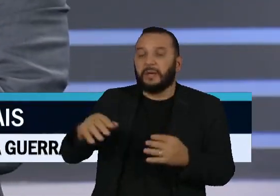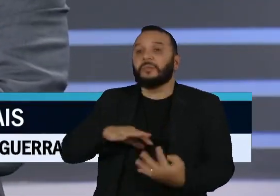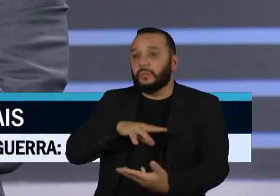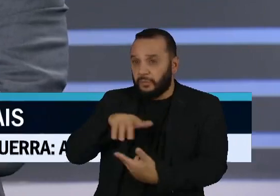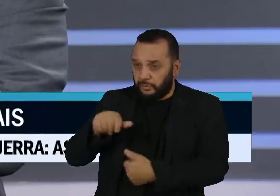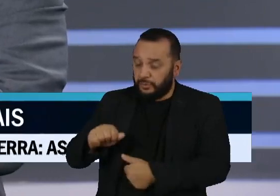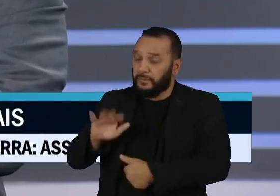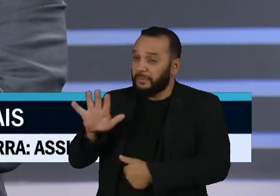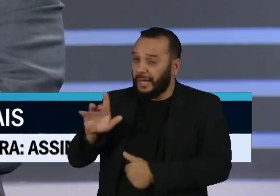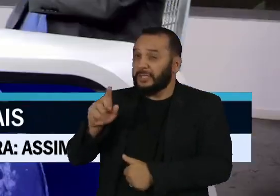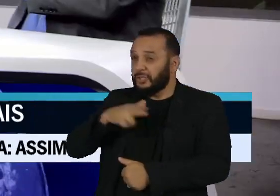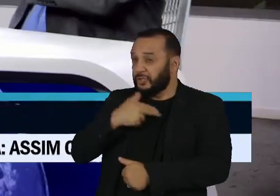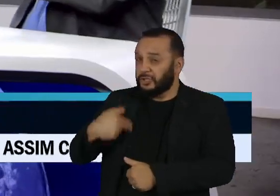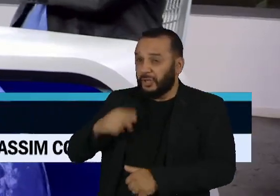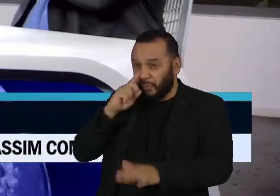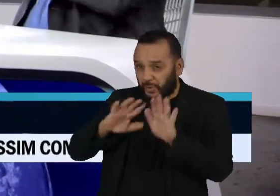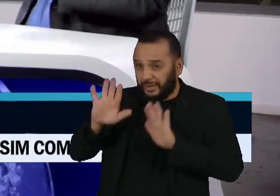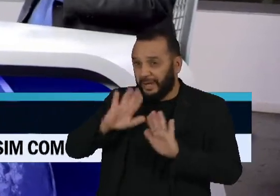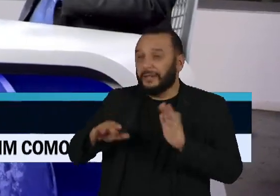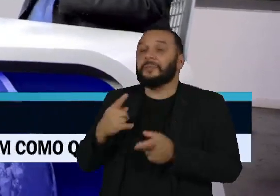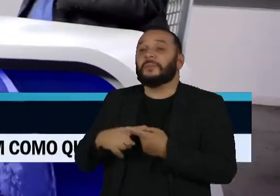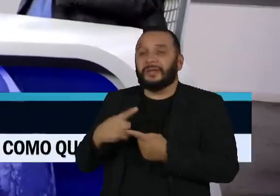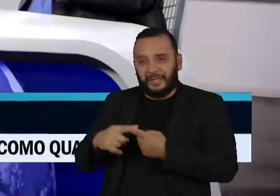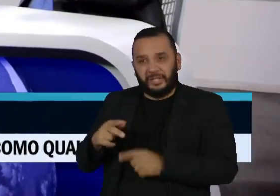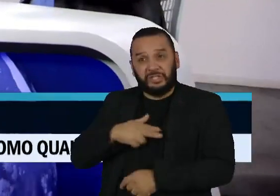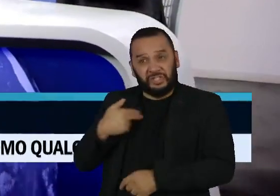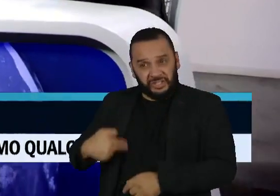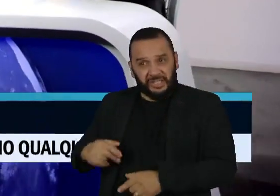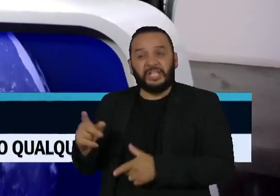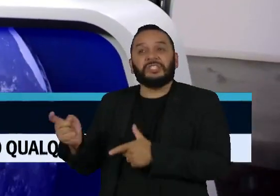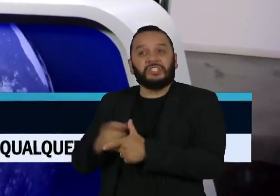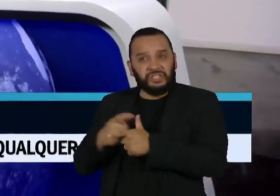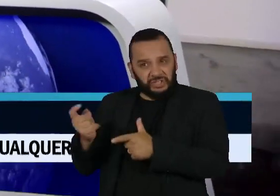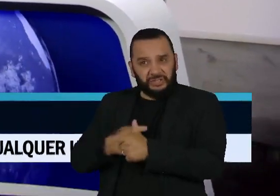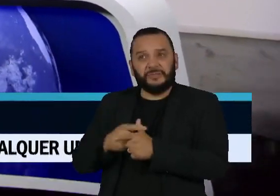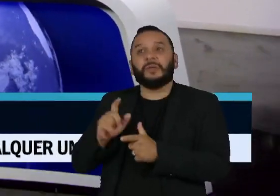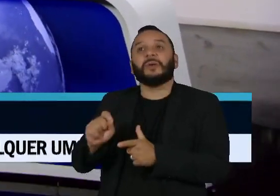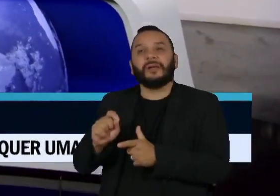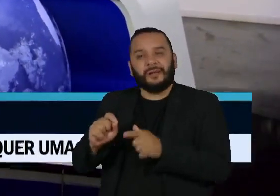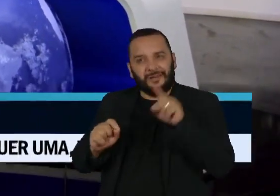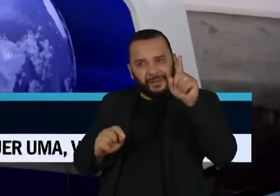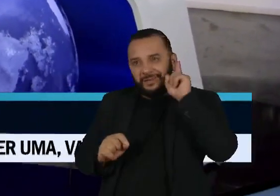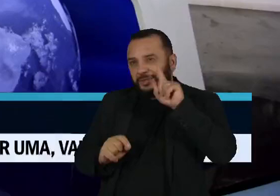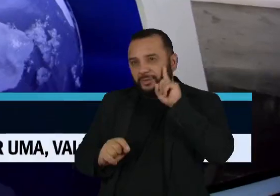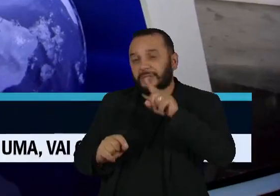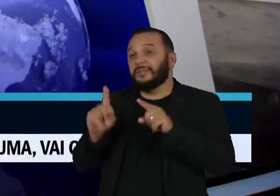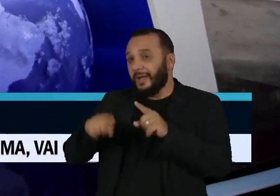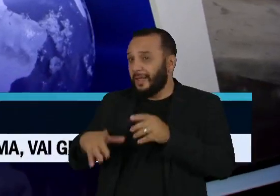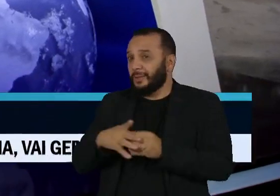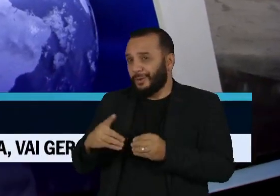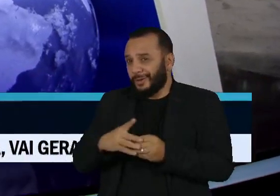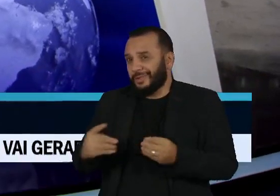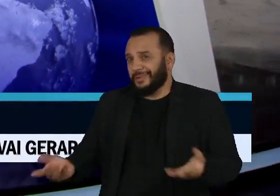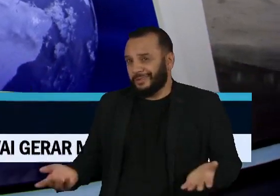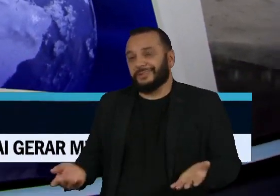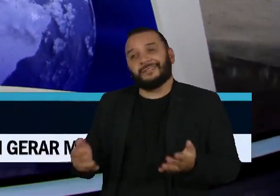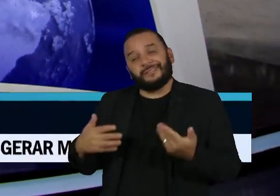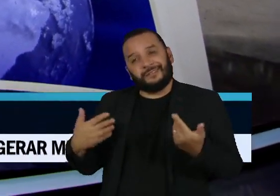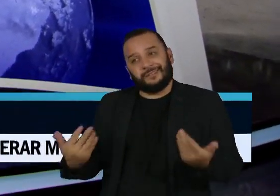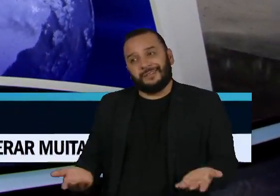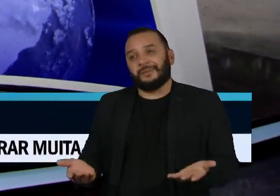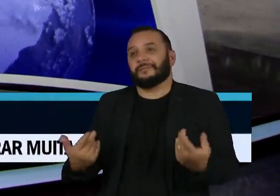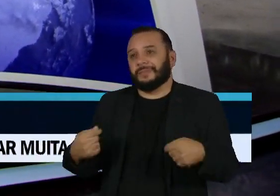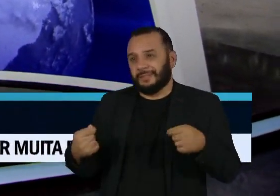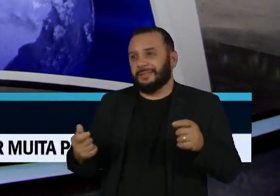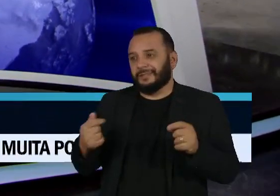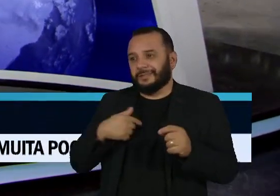dívida americana em dólar, está com ela, e ela se lastreia nisso. Então, é uma balança louca que tudo vai ter que ser ponderado